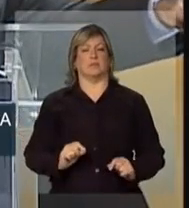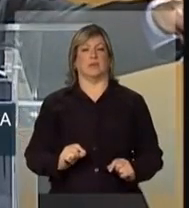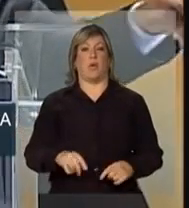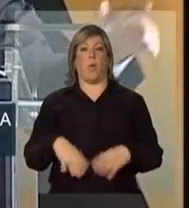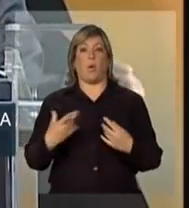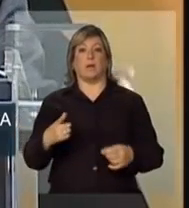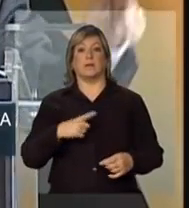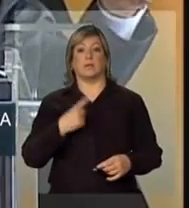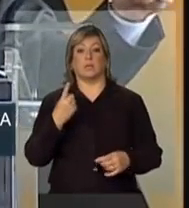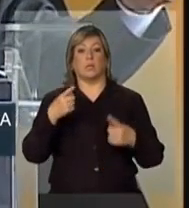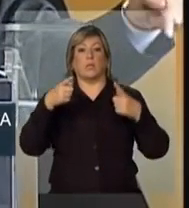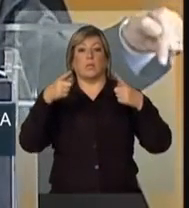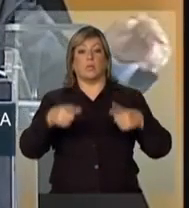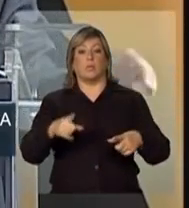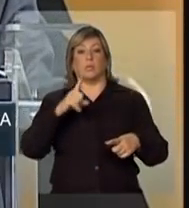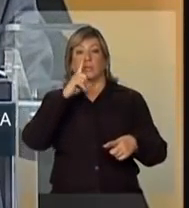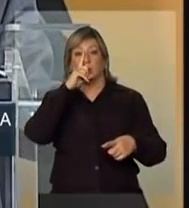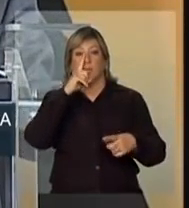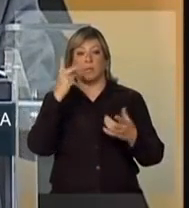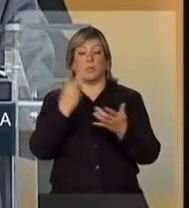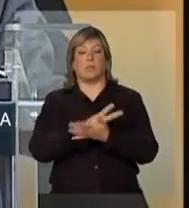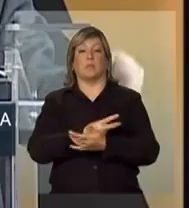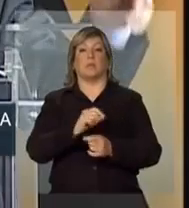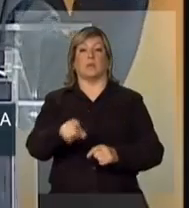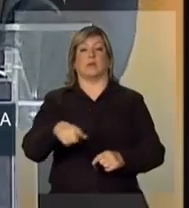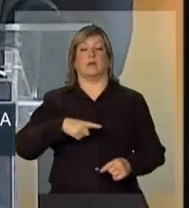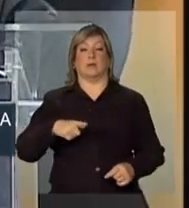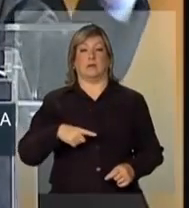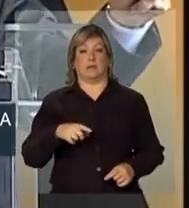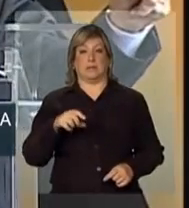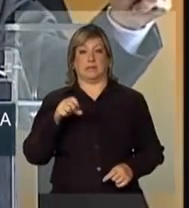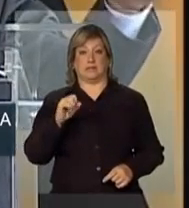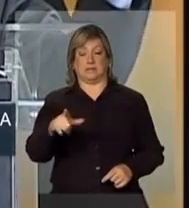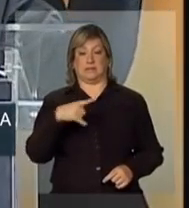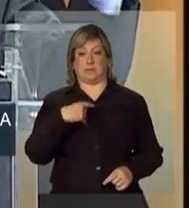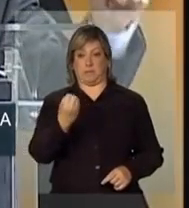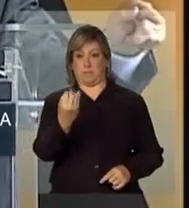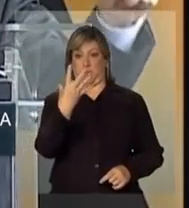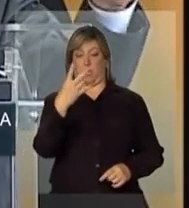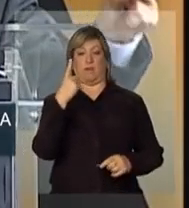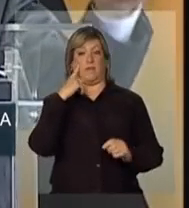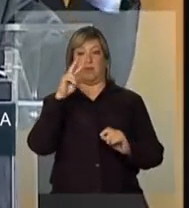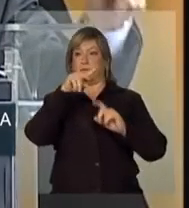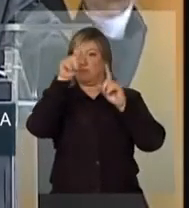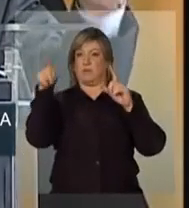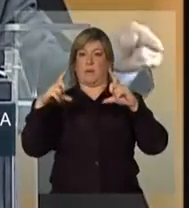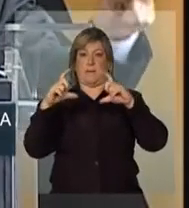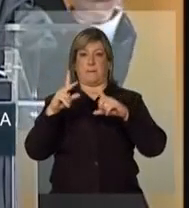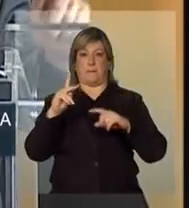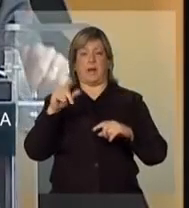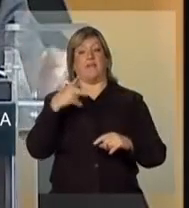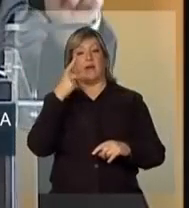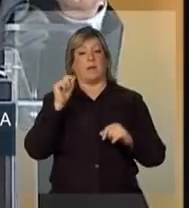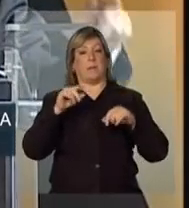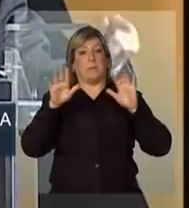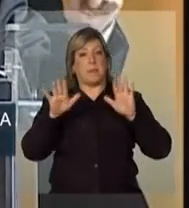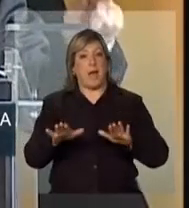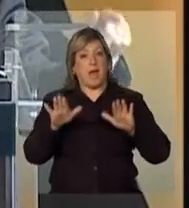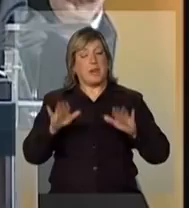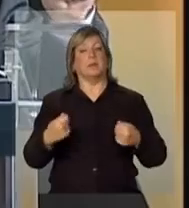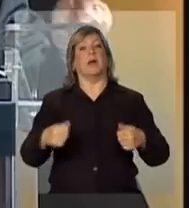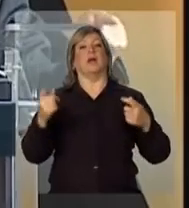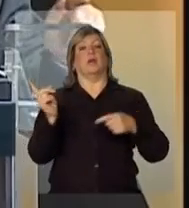ponto crítico, num ponto de maior restrição, se assinala que a velocidade deve ser reduzida, deve-se